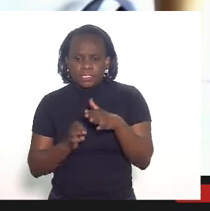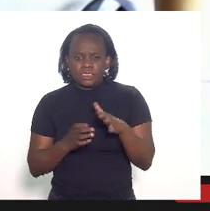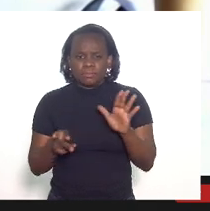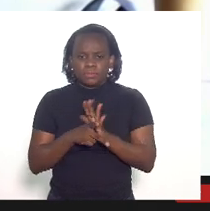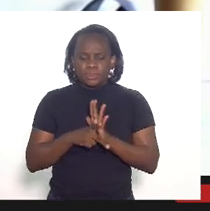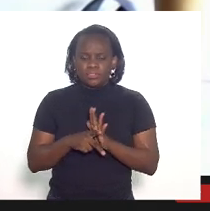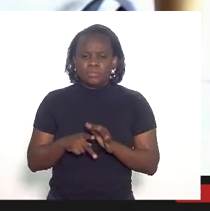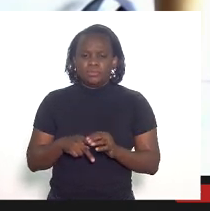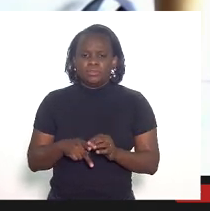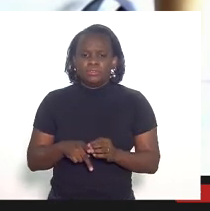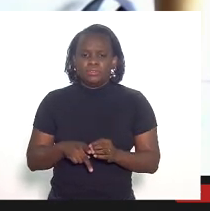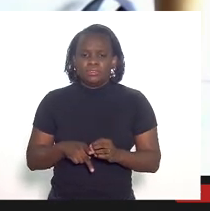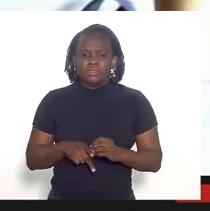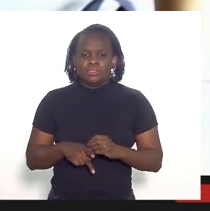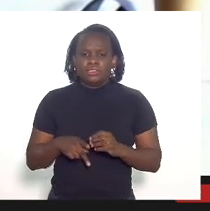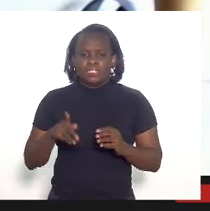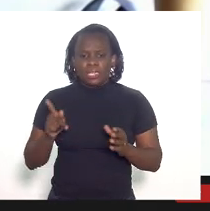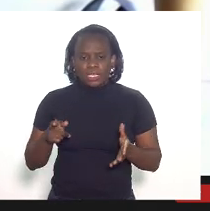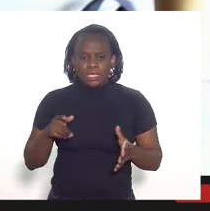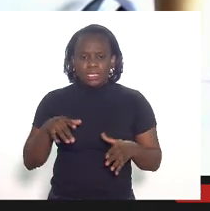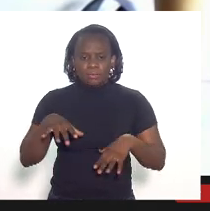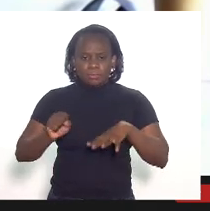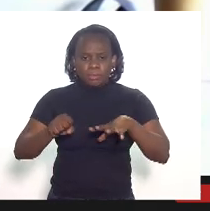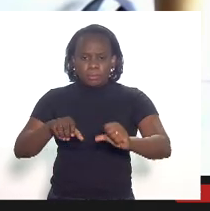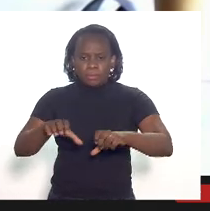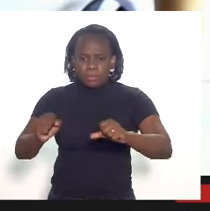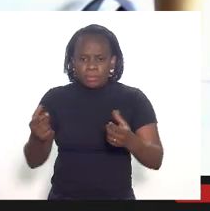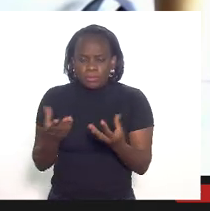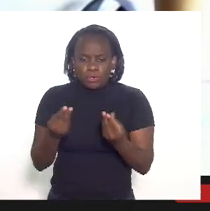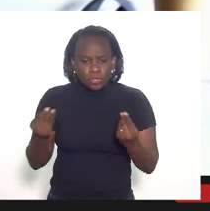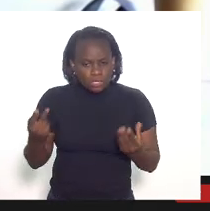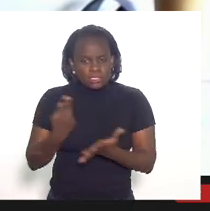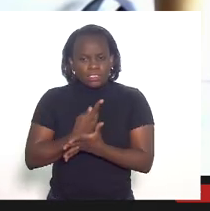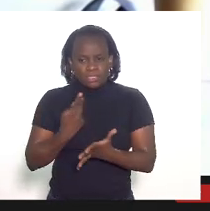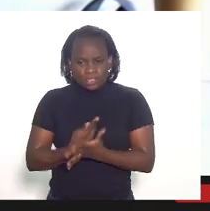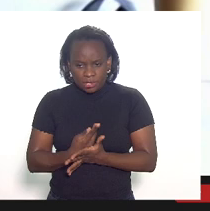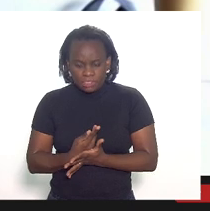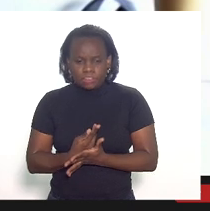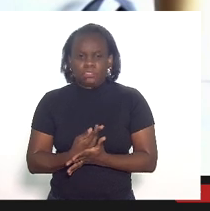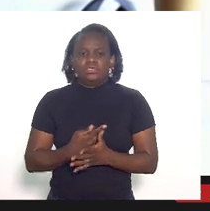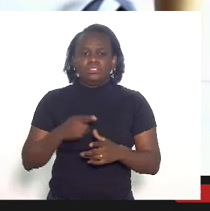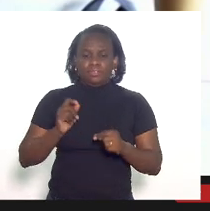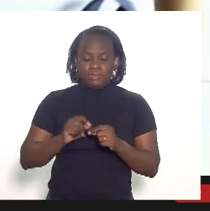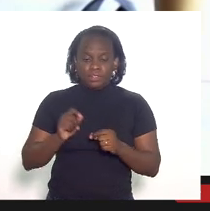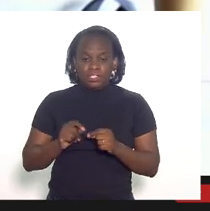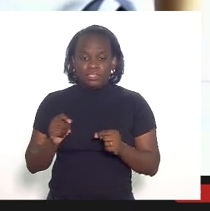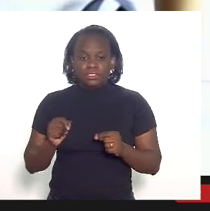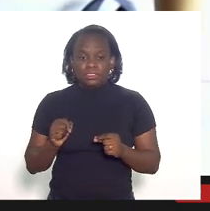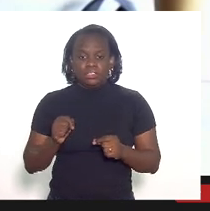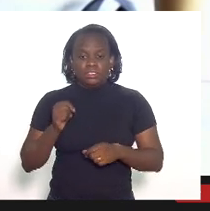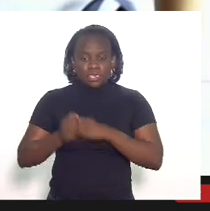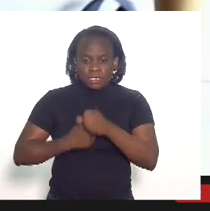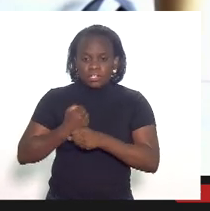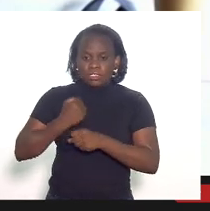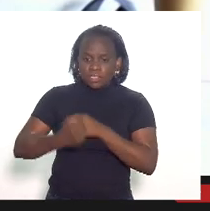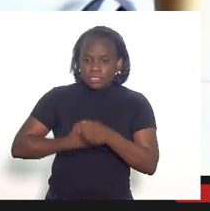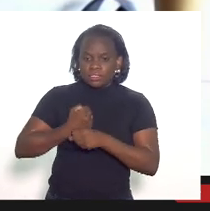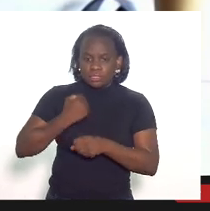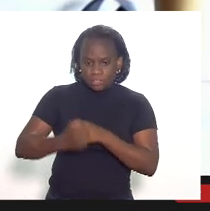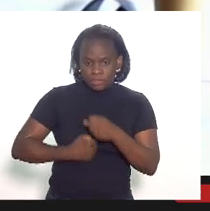pelas apropriações apropriações indébitas que fazem ano a ano